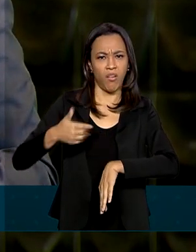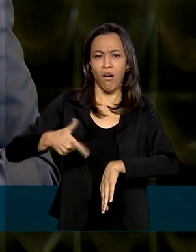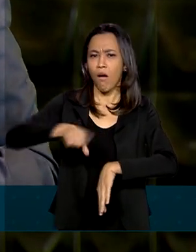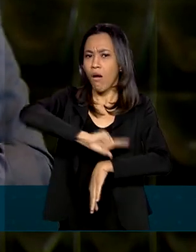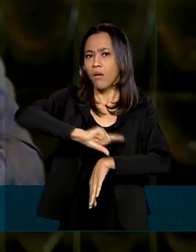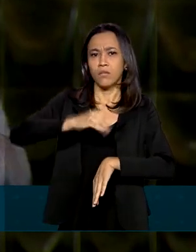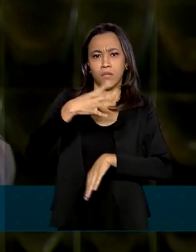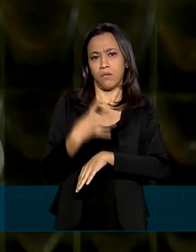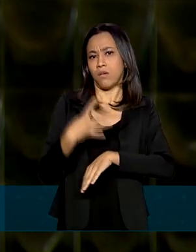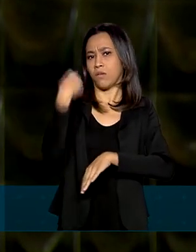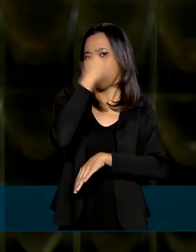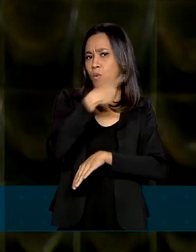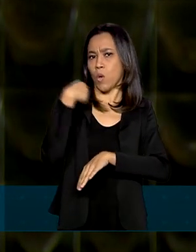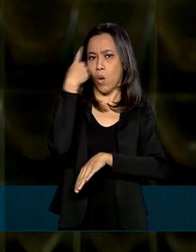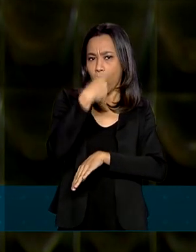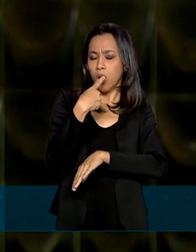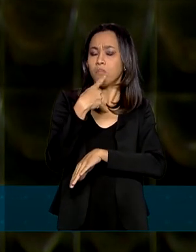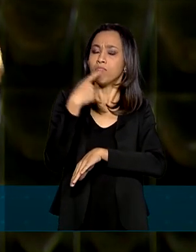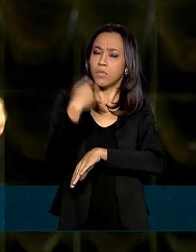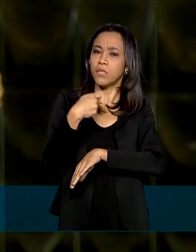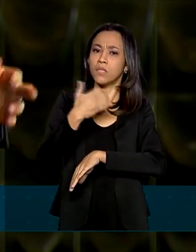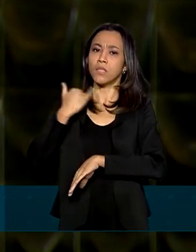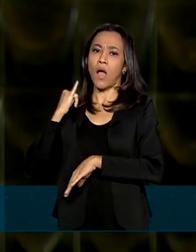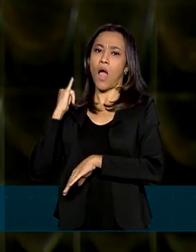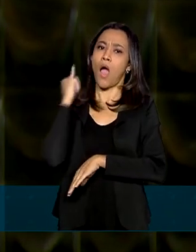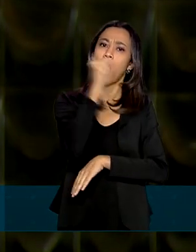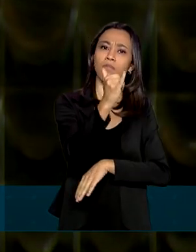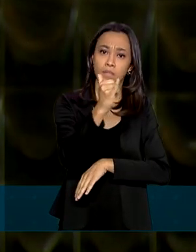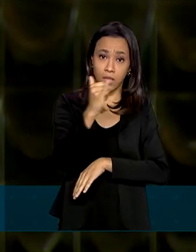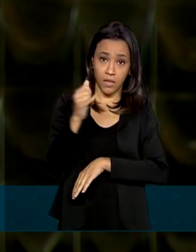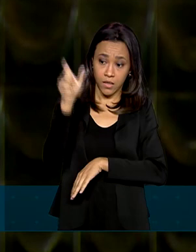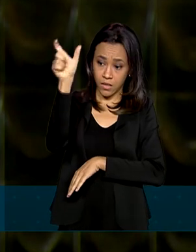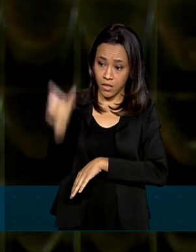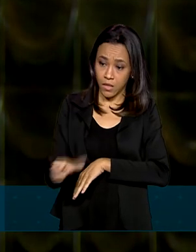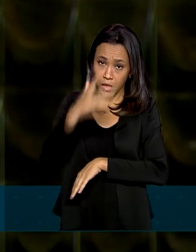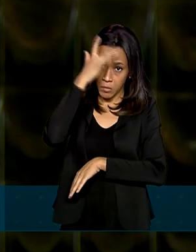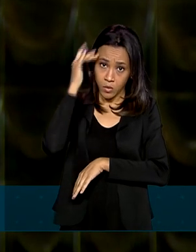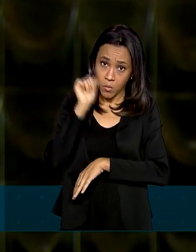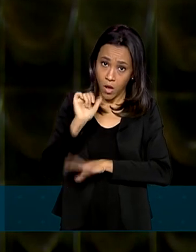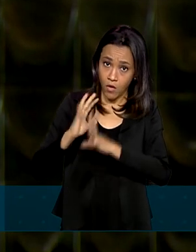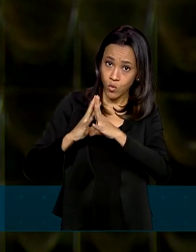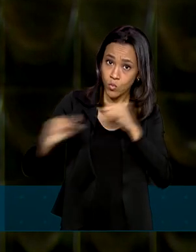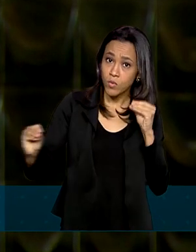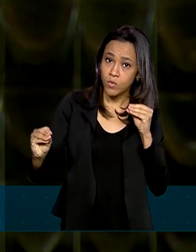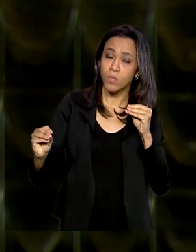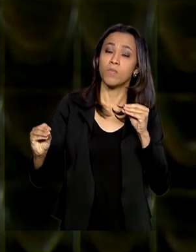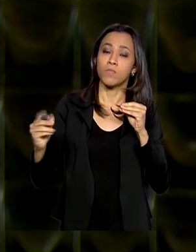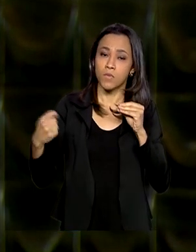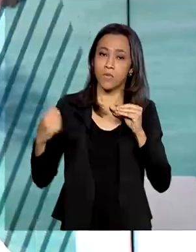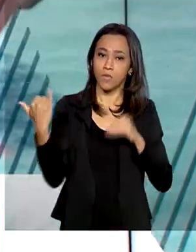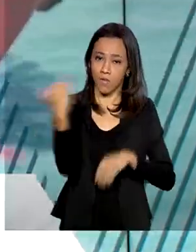48 horas, se comunique o desaparecimento da mulher.